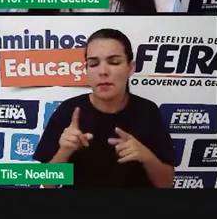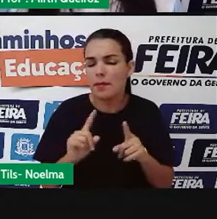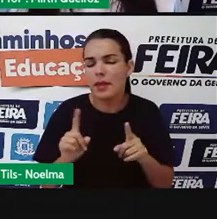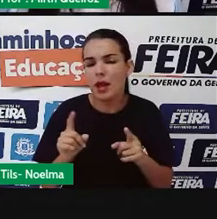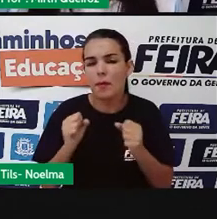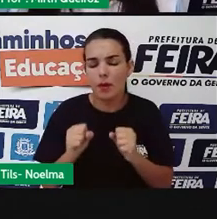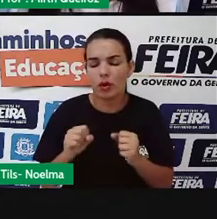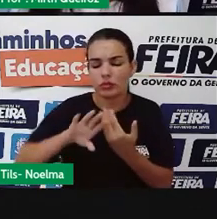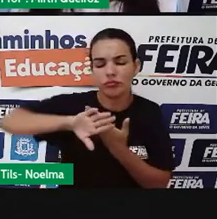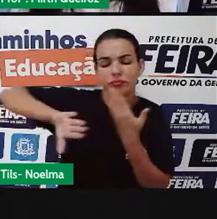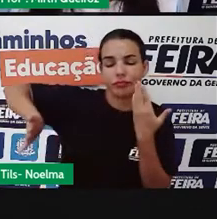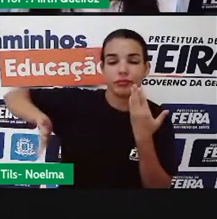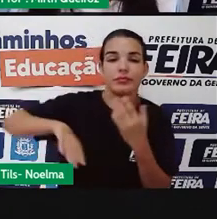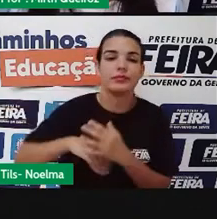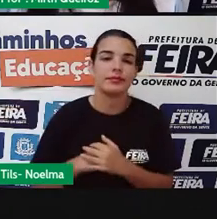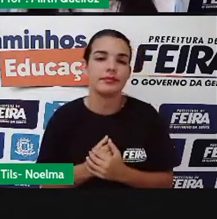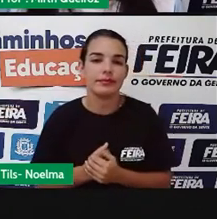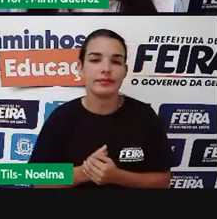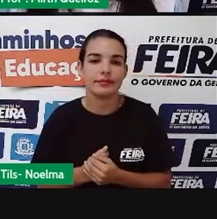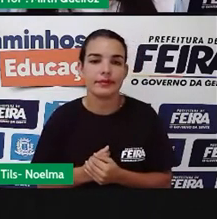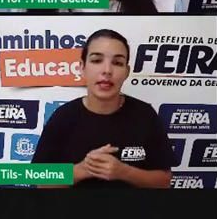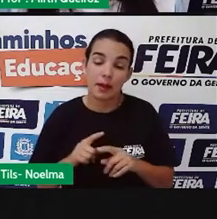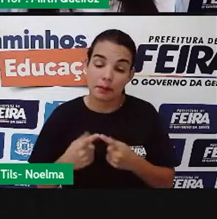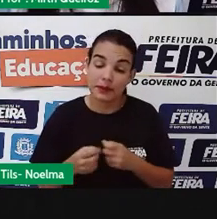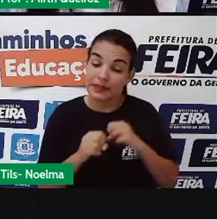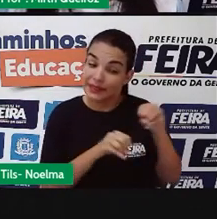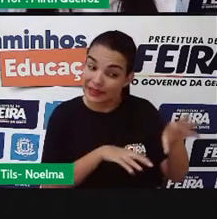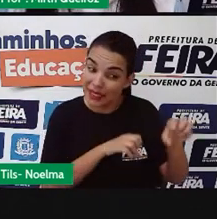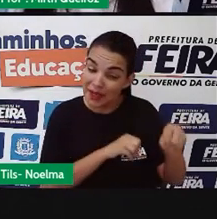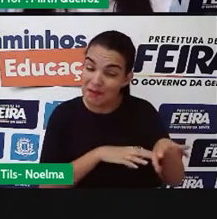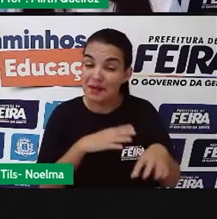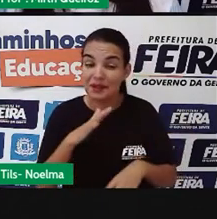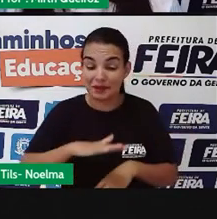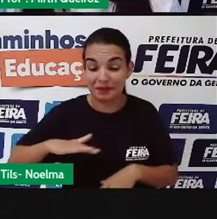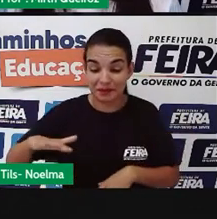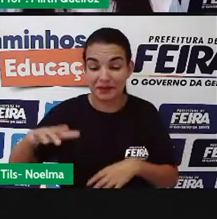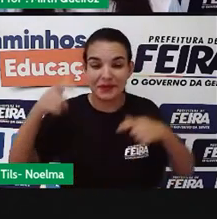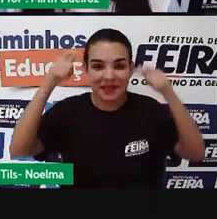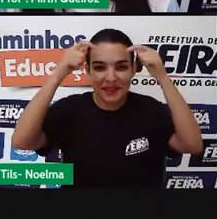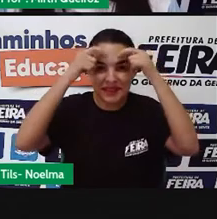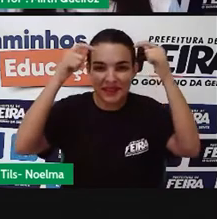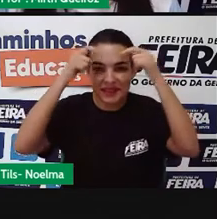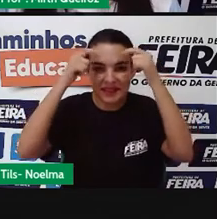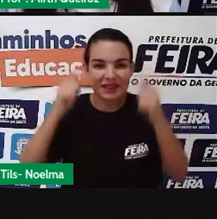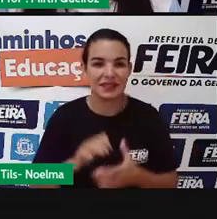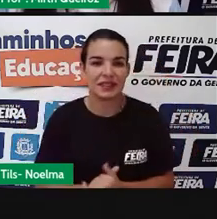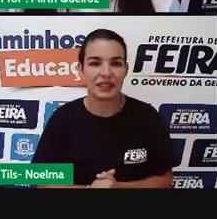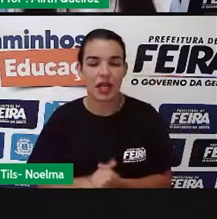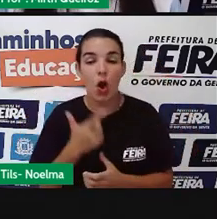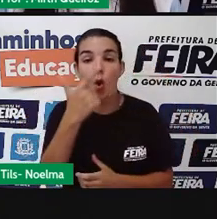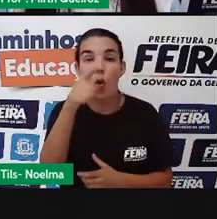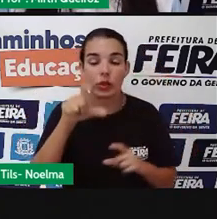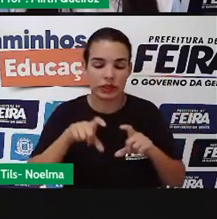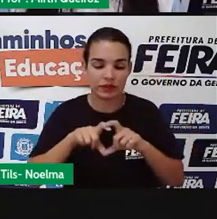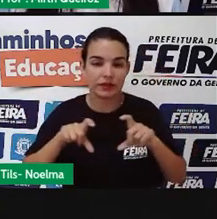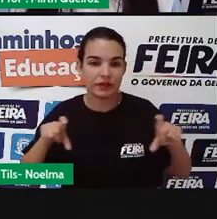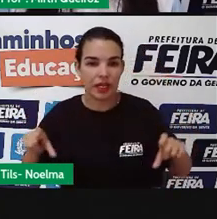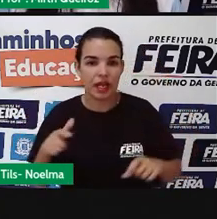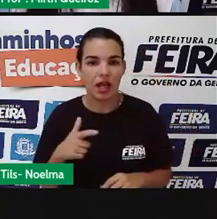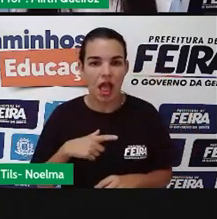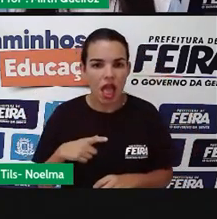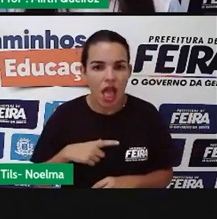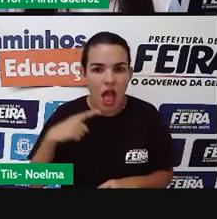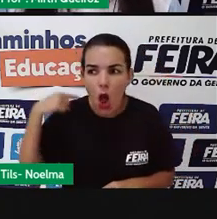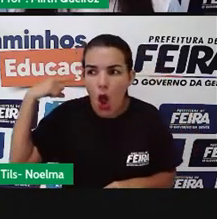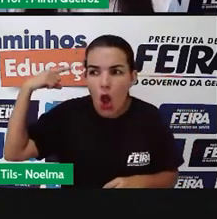de chegar até nós. Mais uma lição aí do Pequeno Príncipe, né? Do livro Pequeno Príncipe. É loucura odiar